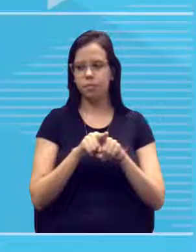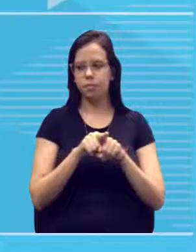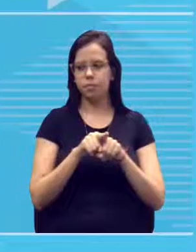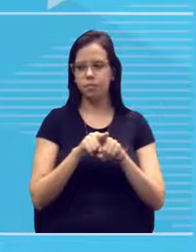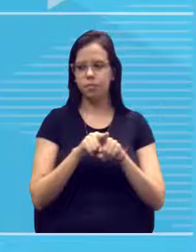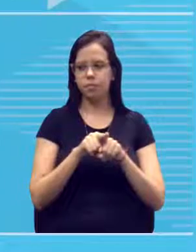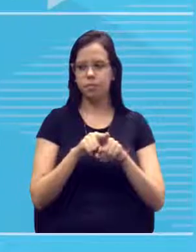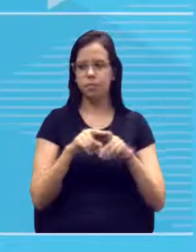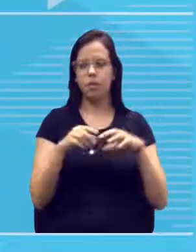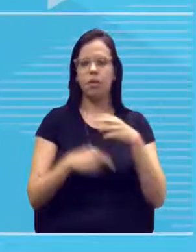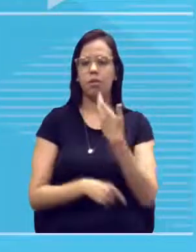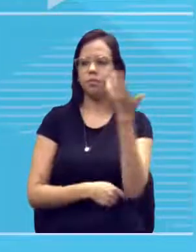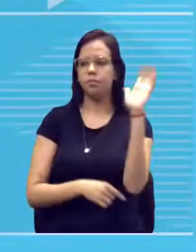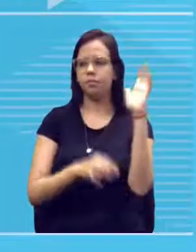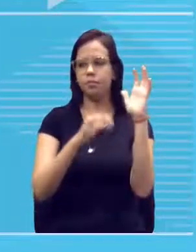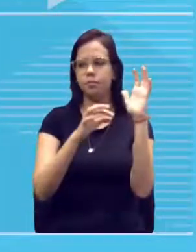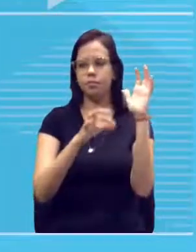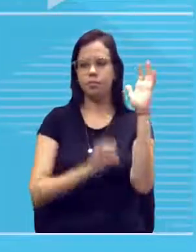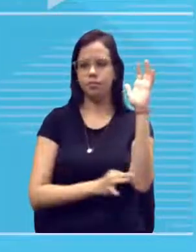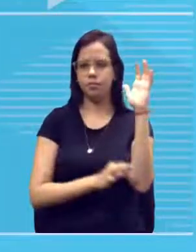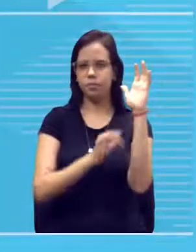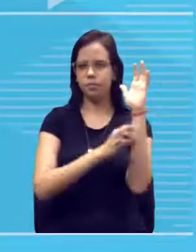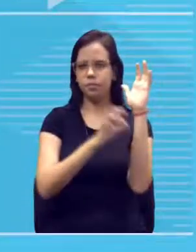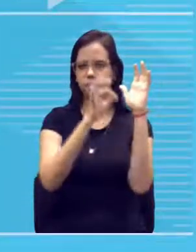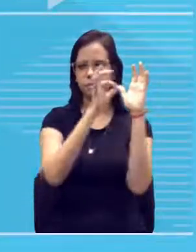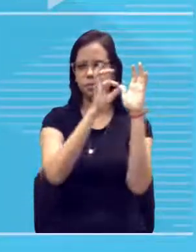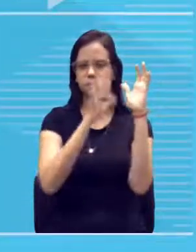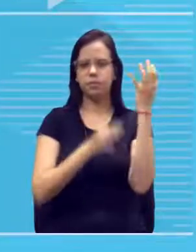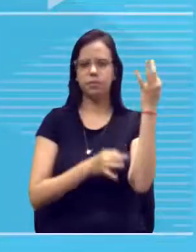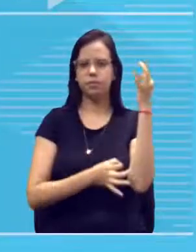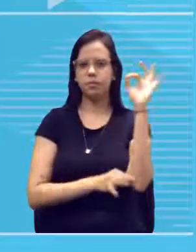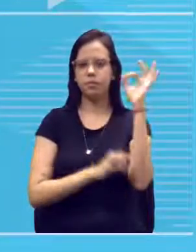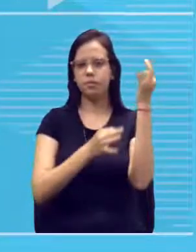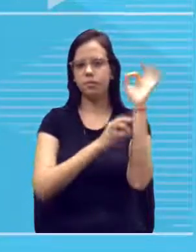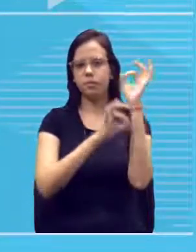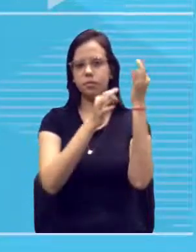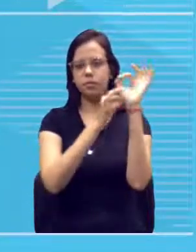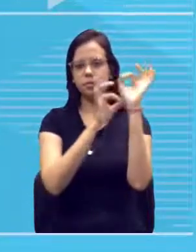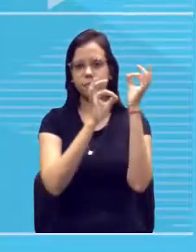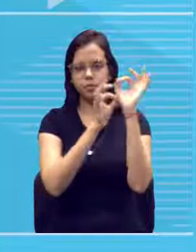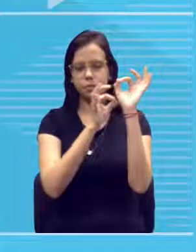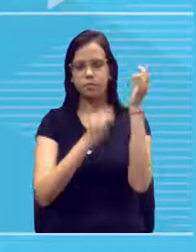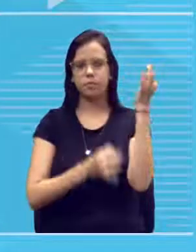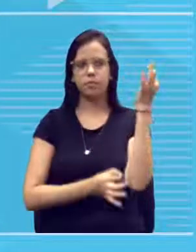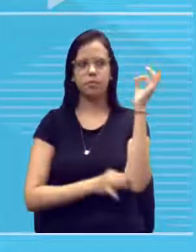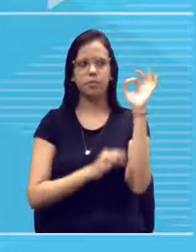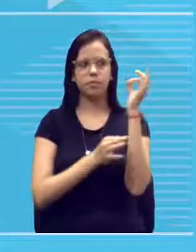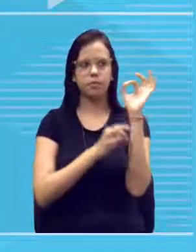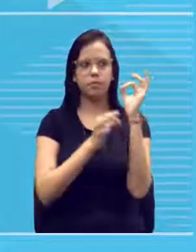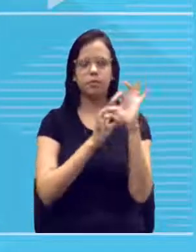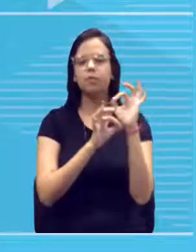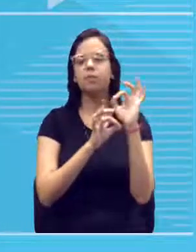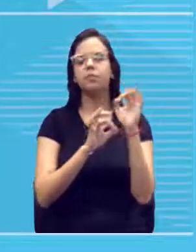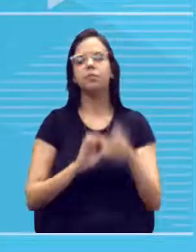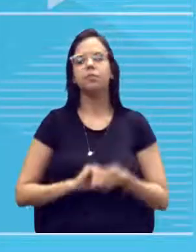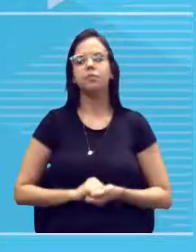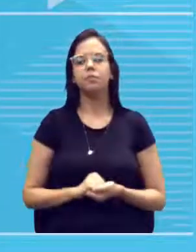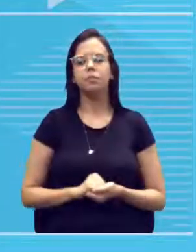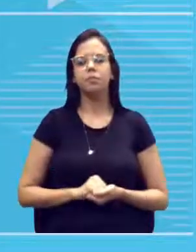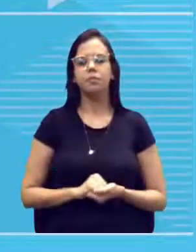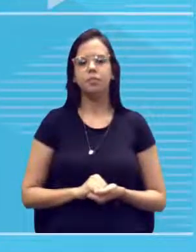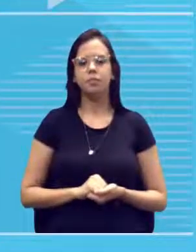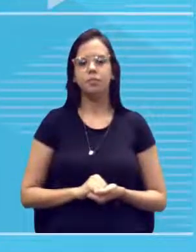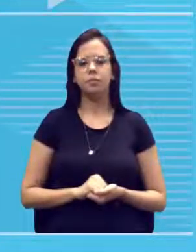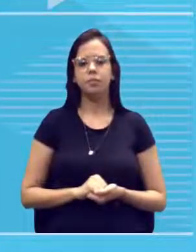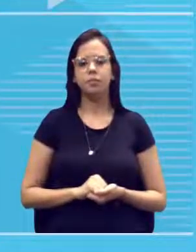pais vão contar uma história também, certo? E aí, cabe a